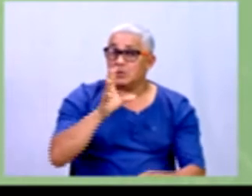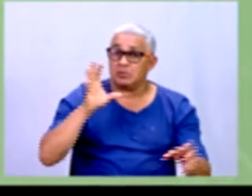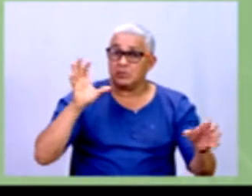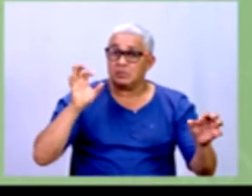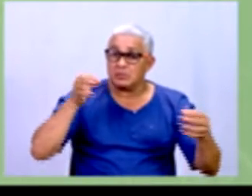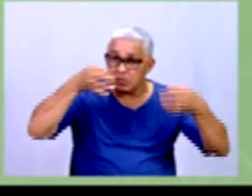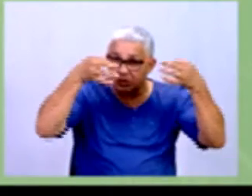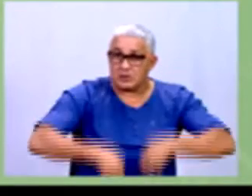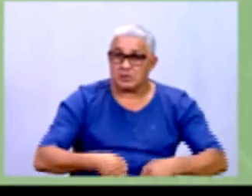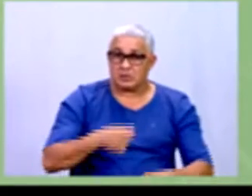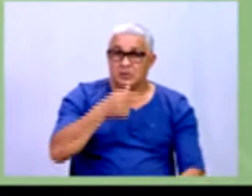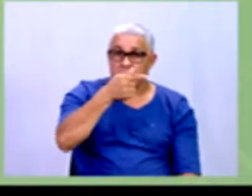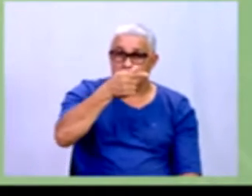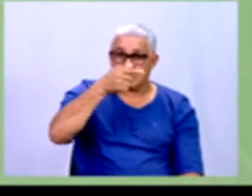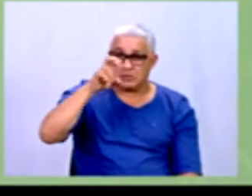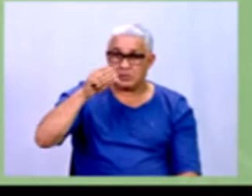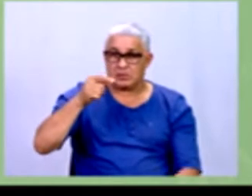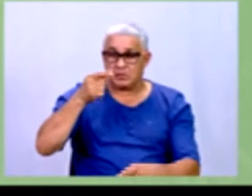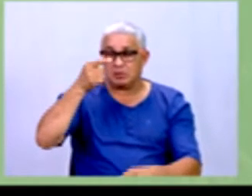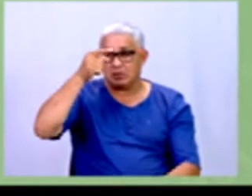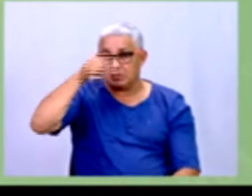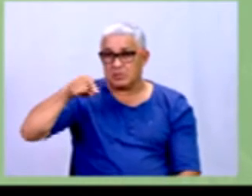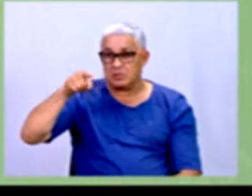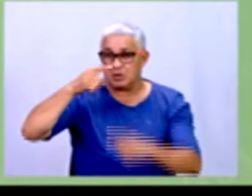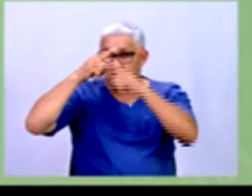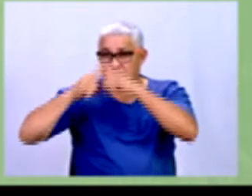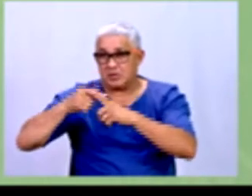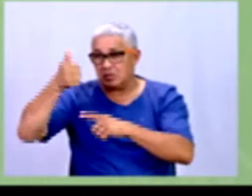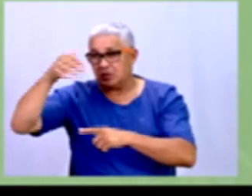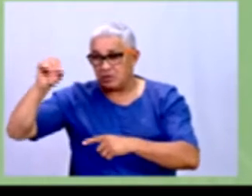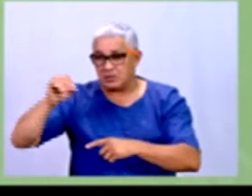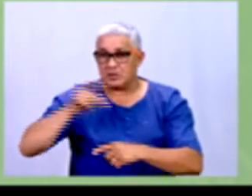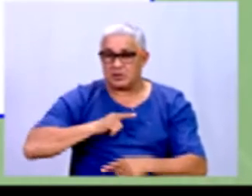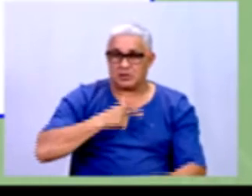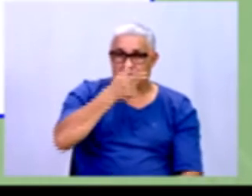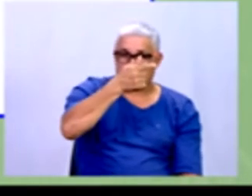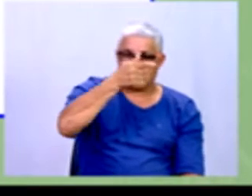vezes 100 e aqui a gente tem 75% de acerto, tá?